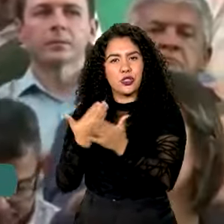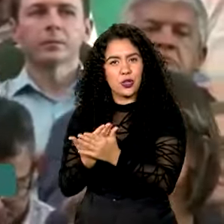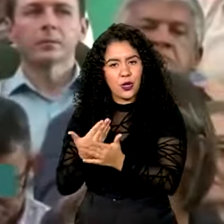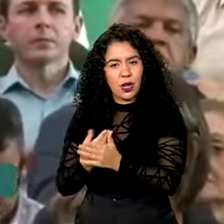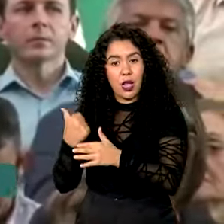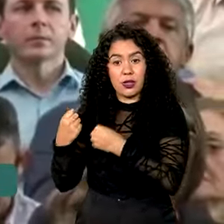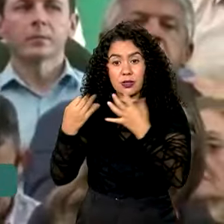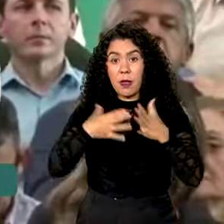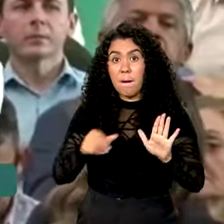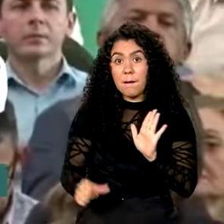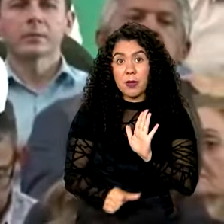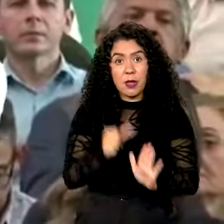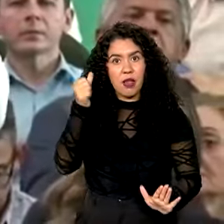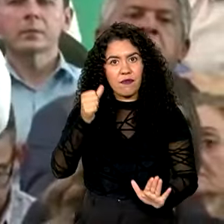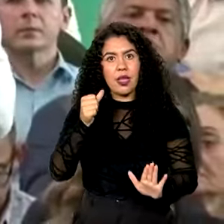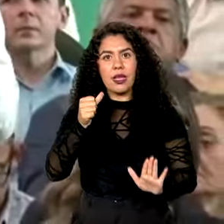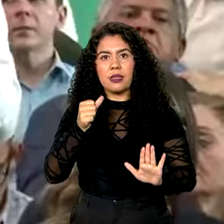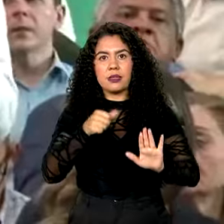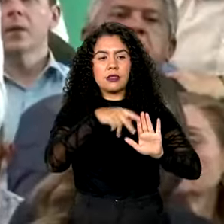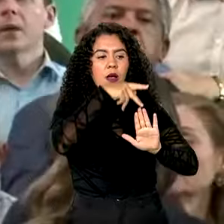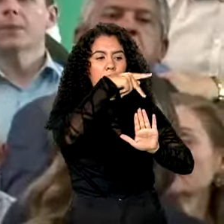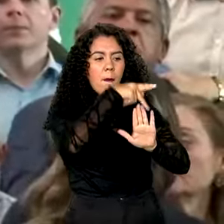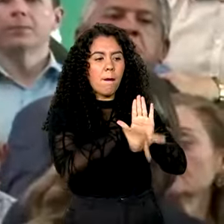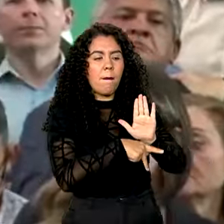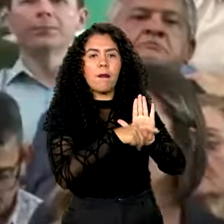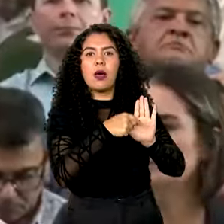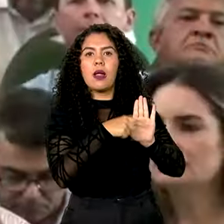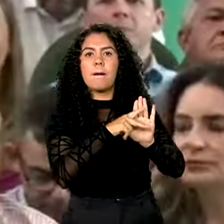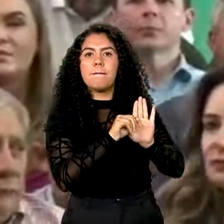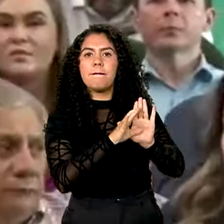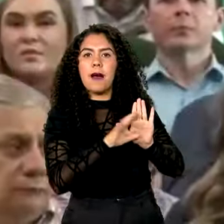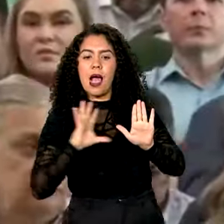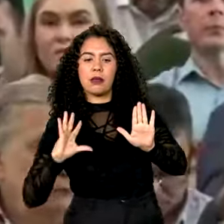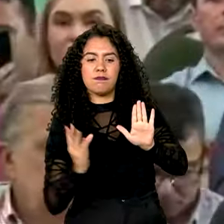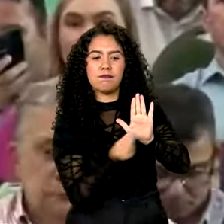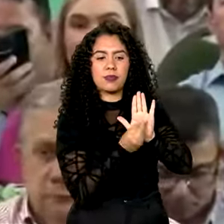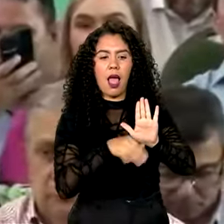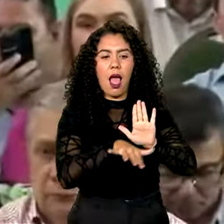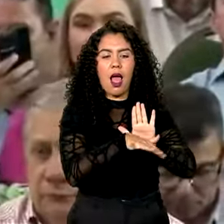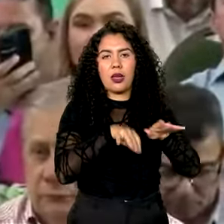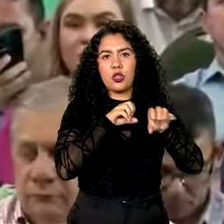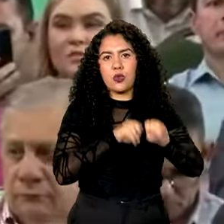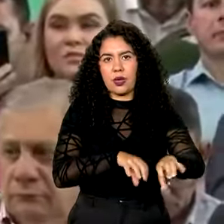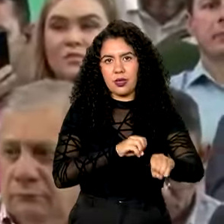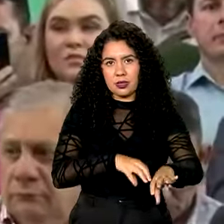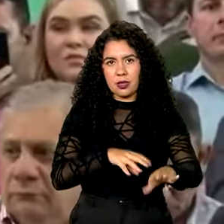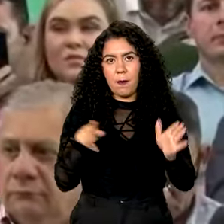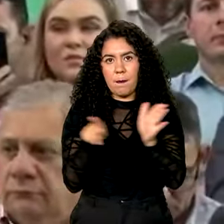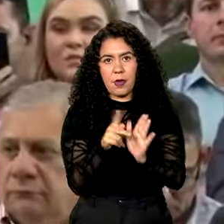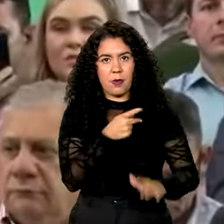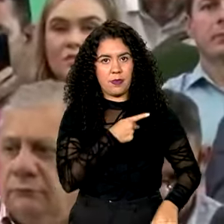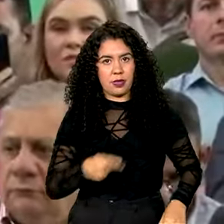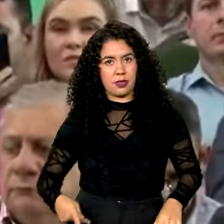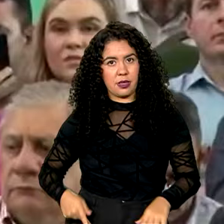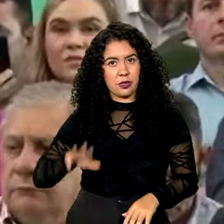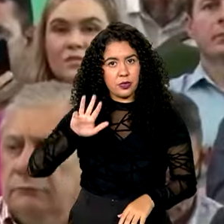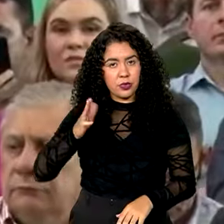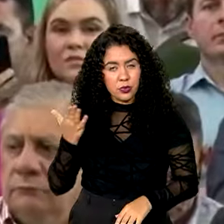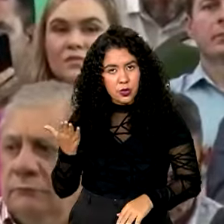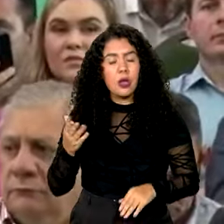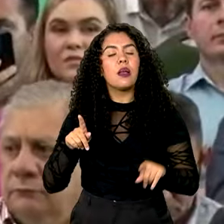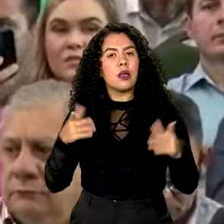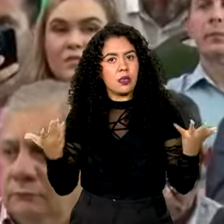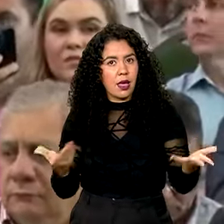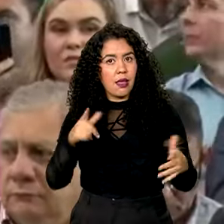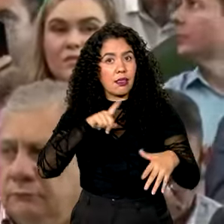educação entrou no PAC, que é o programa de aceleração do crescimento do presidente Lula. E aqui são as obras da